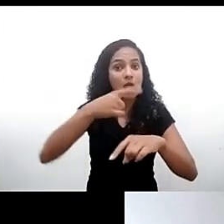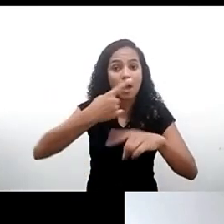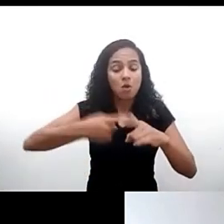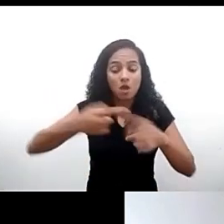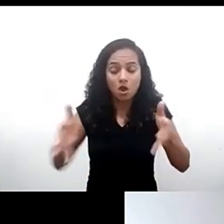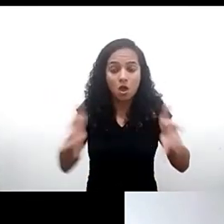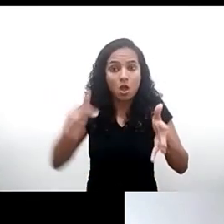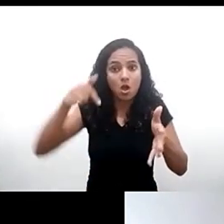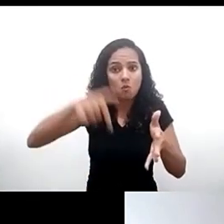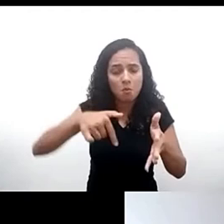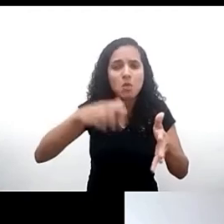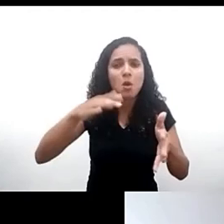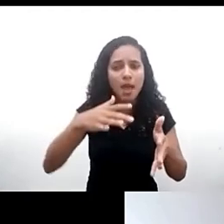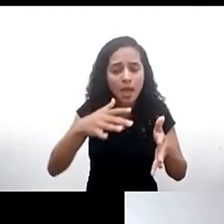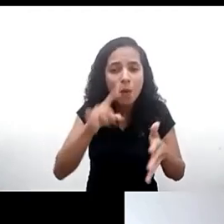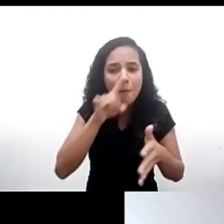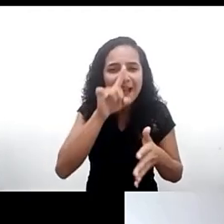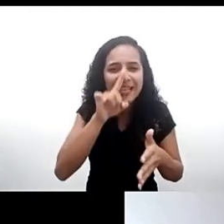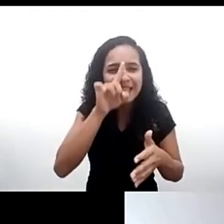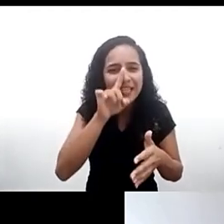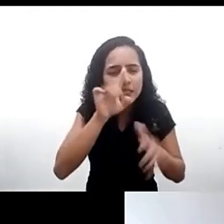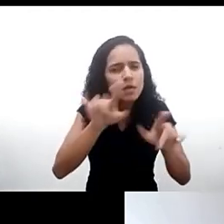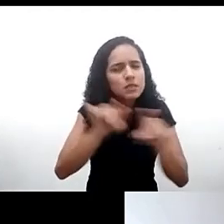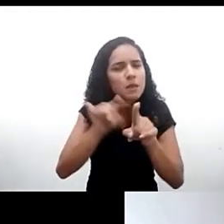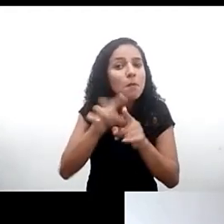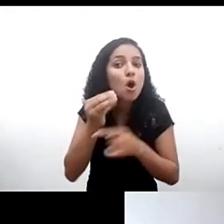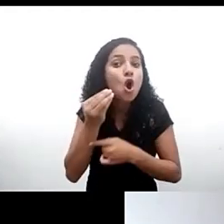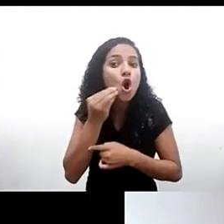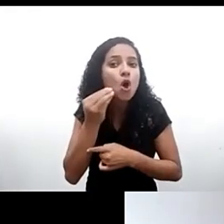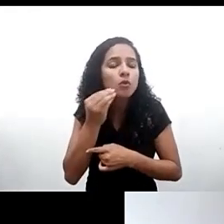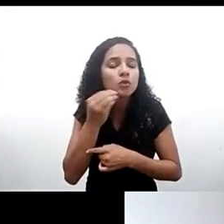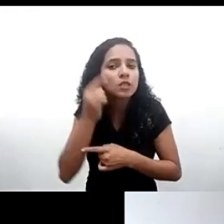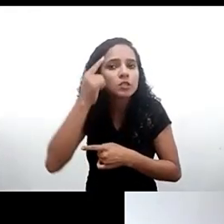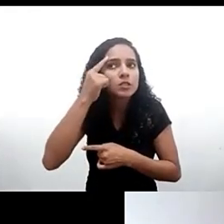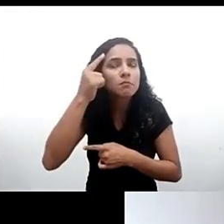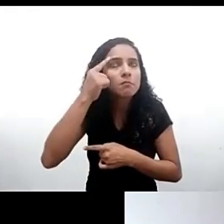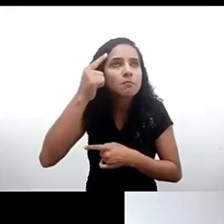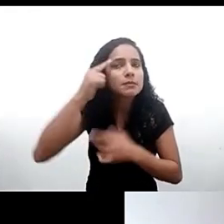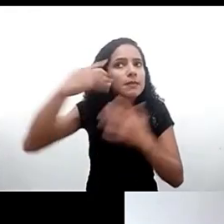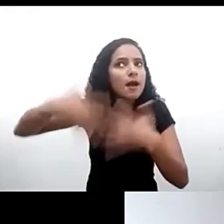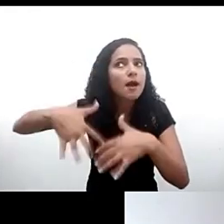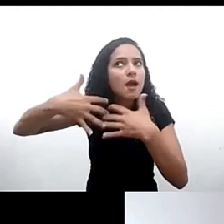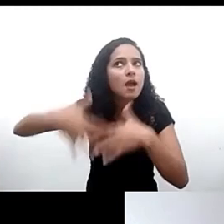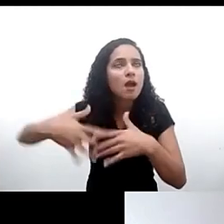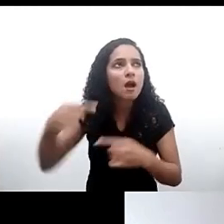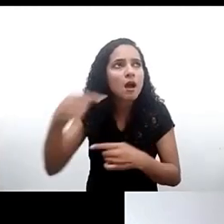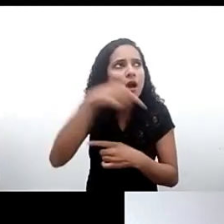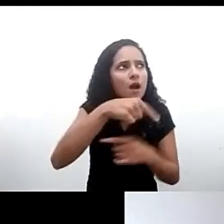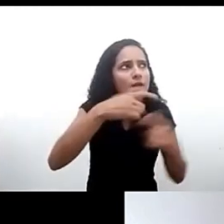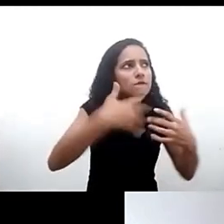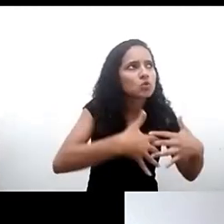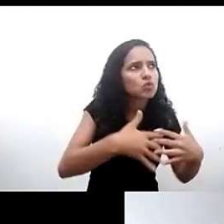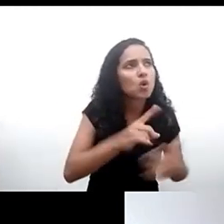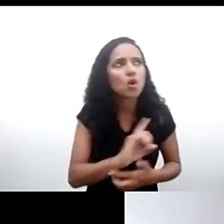também é uma grande oportunidade de repensar as políticas e como poder chegar a diversas crianças e jovens e